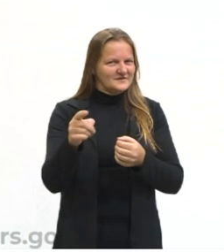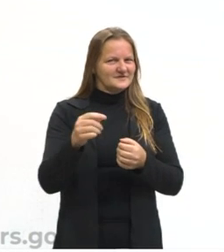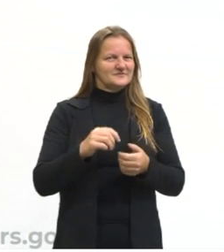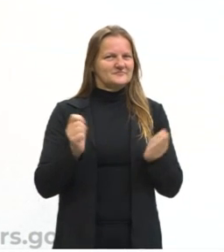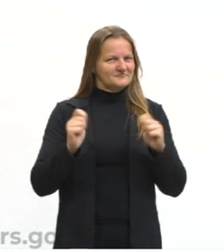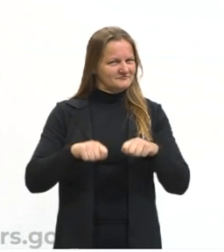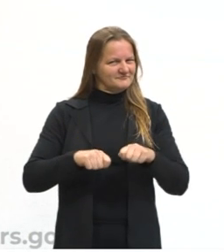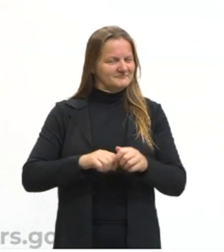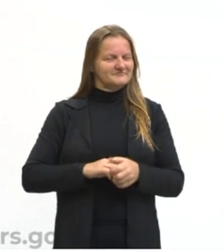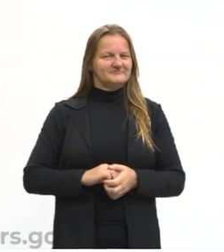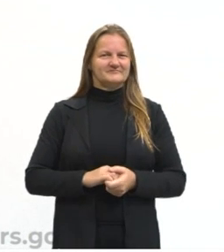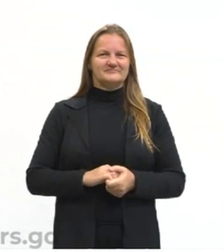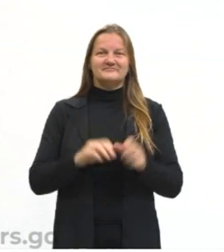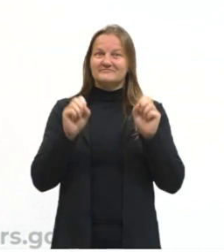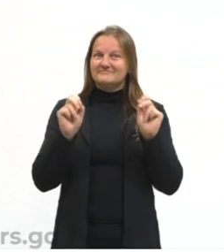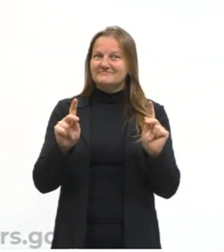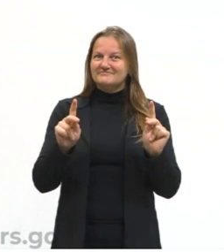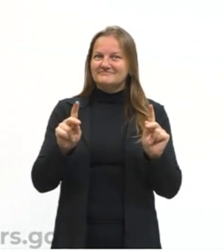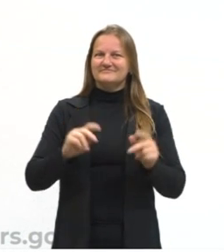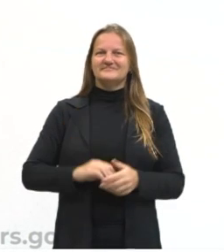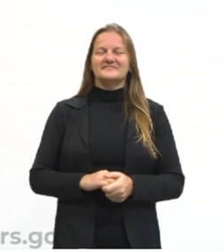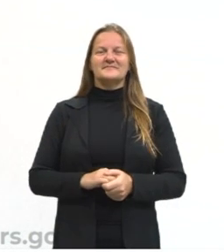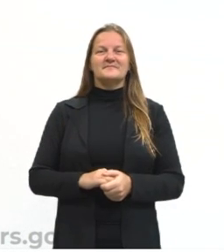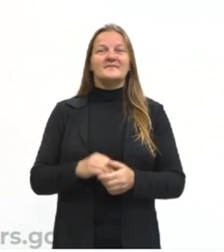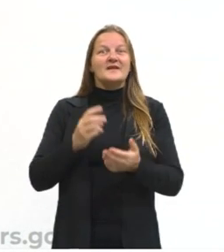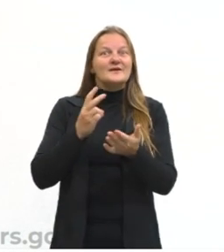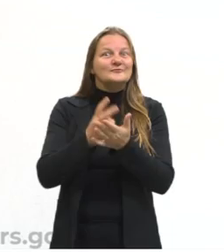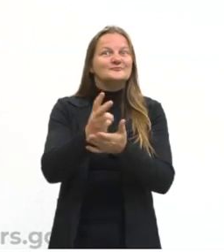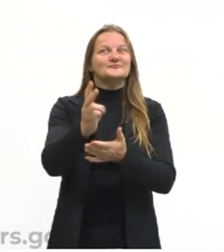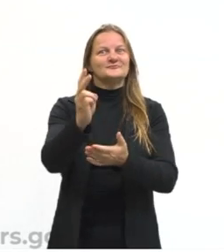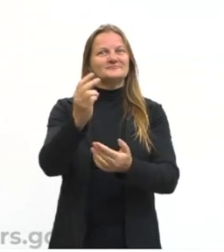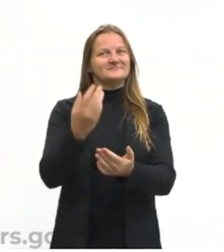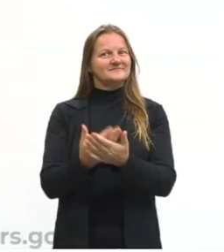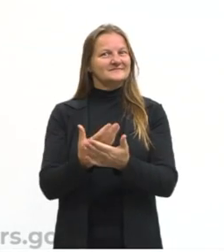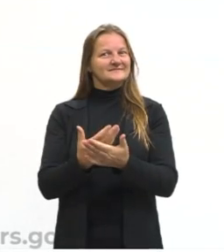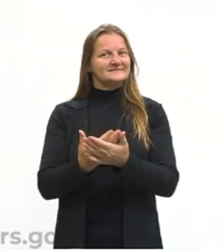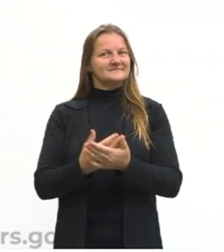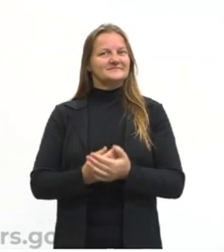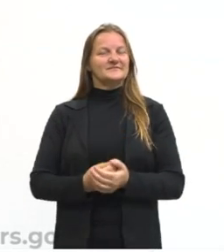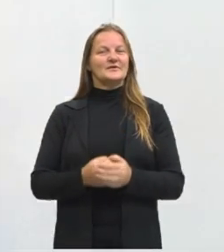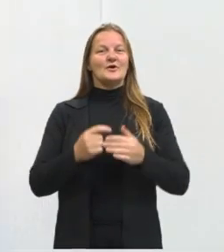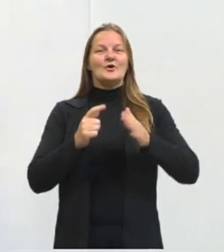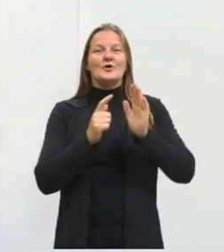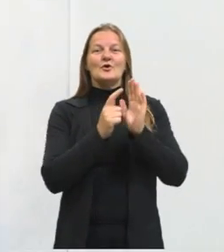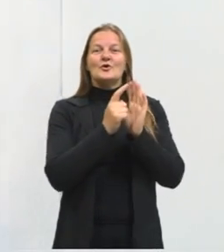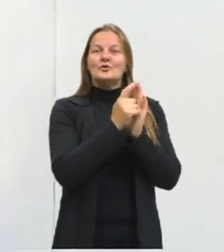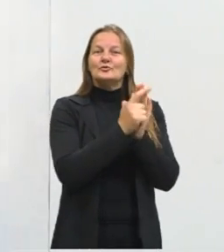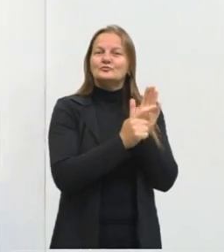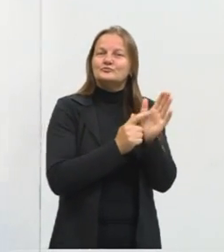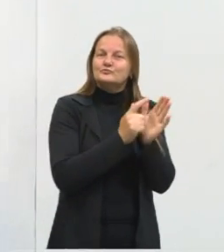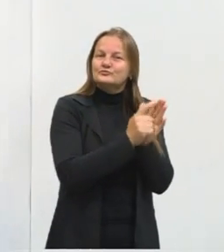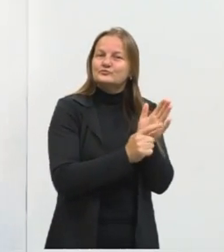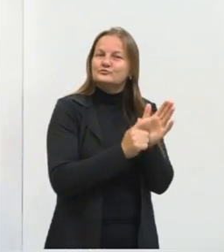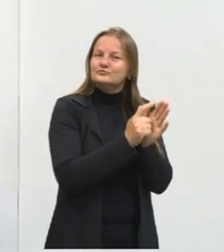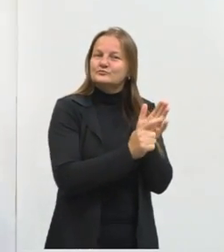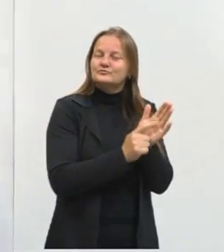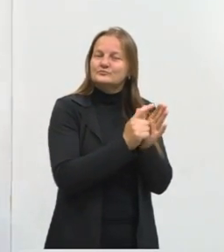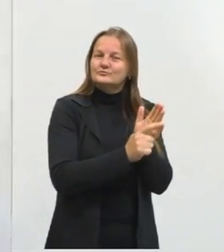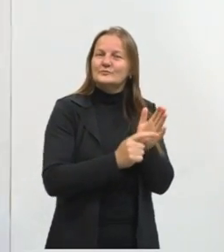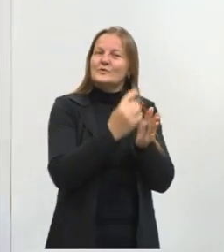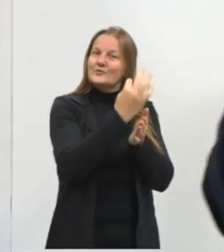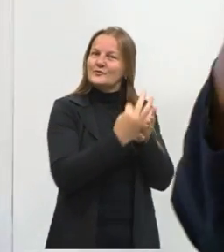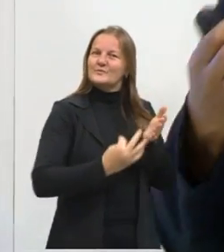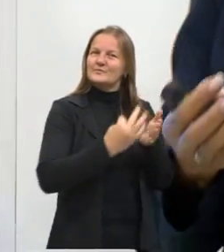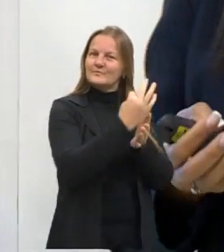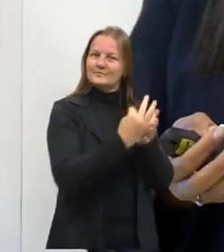possível. Certo? Seguimos, então, hoje com os nossos gêneros textuais. Lembra? Nós estamos seguindo aí,